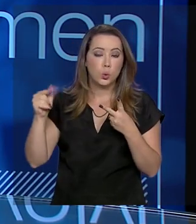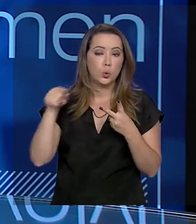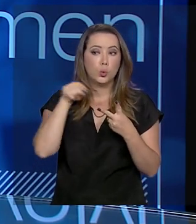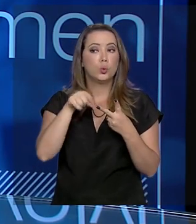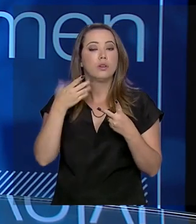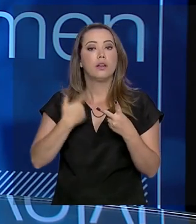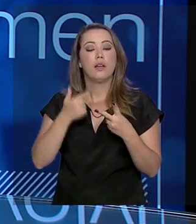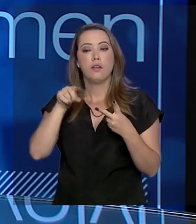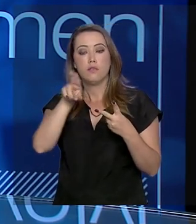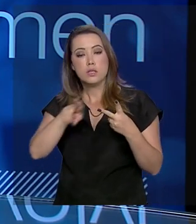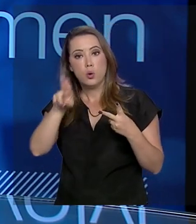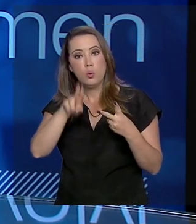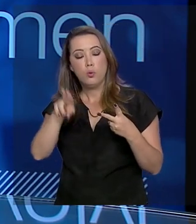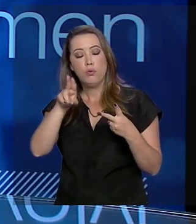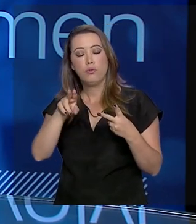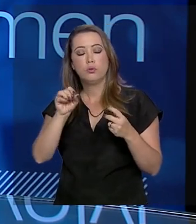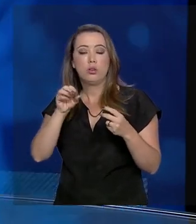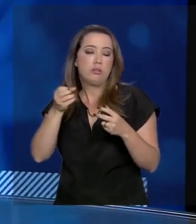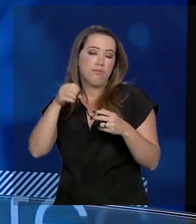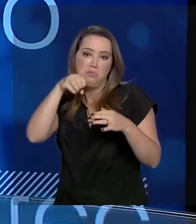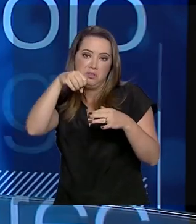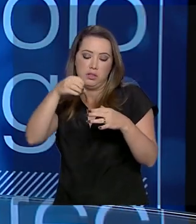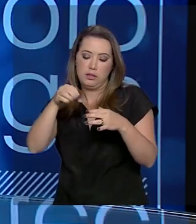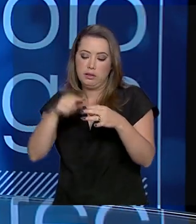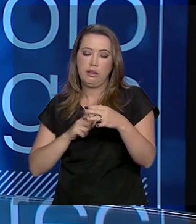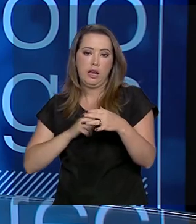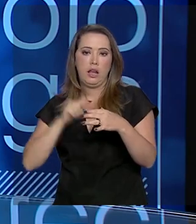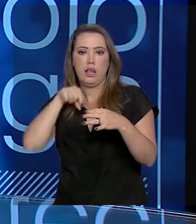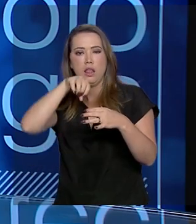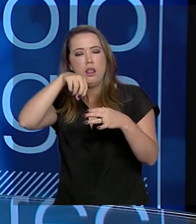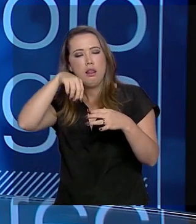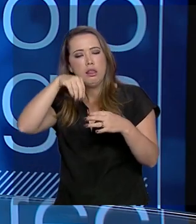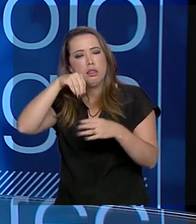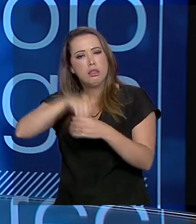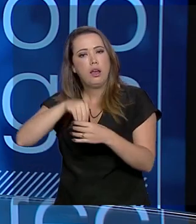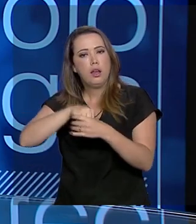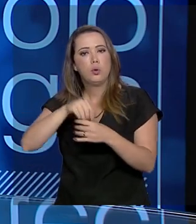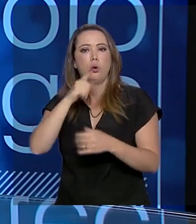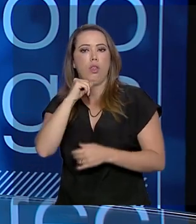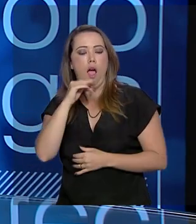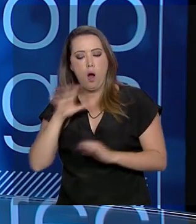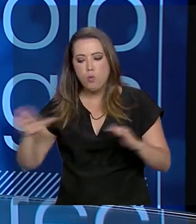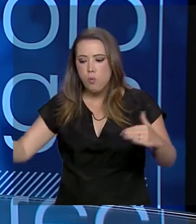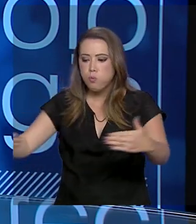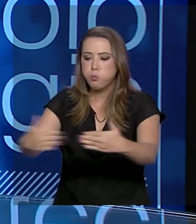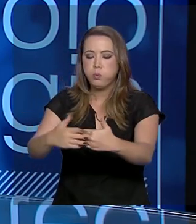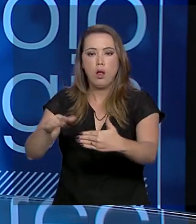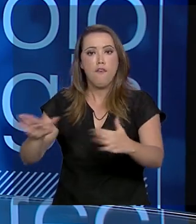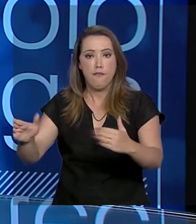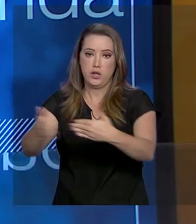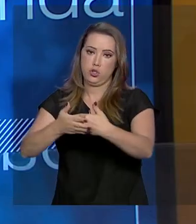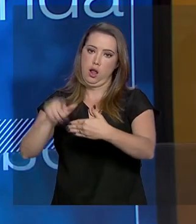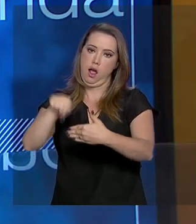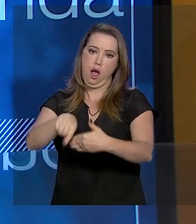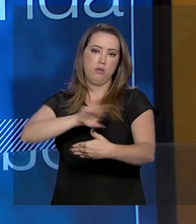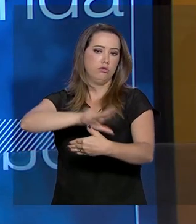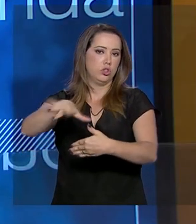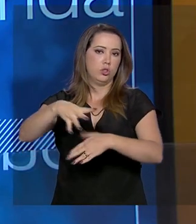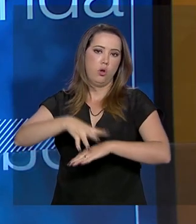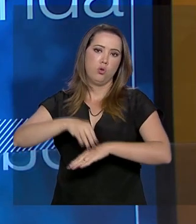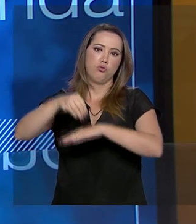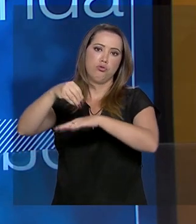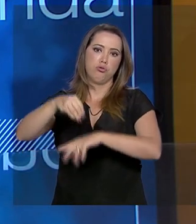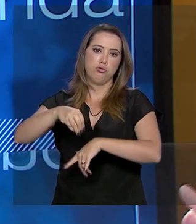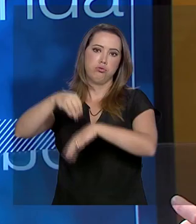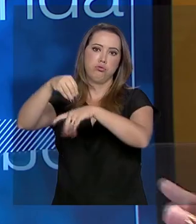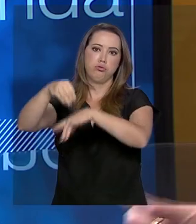você cultiva nas águas. Então, pode ser moluscos, crustáceos, peixes, algas. Então, atividade piscicultura,